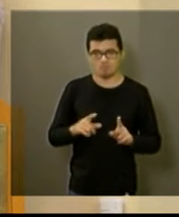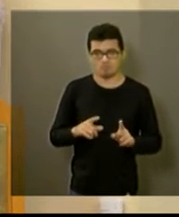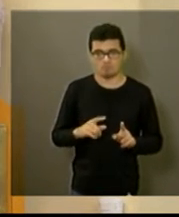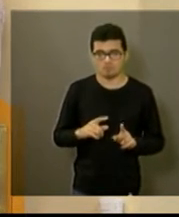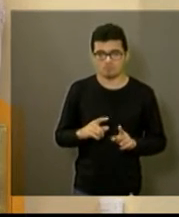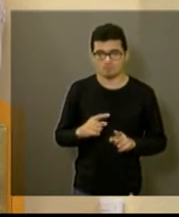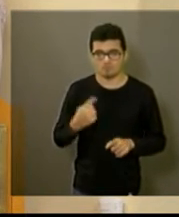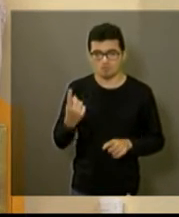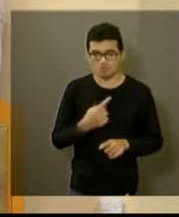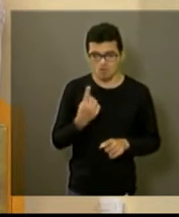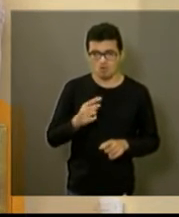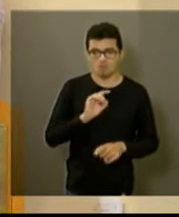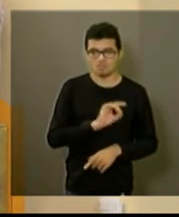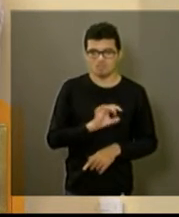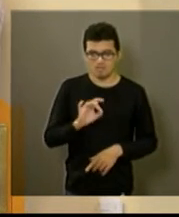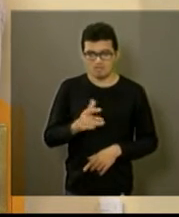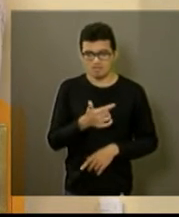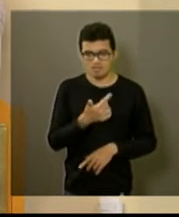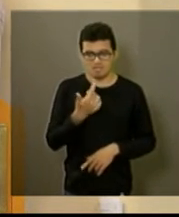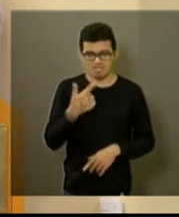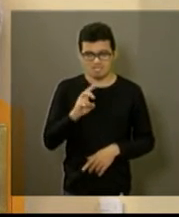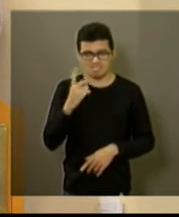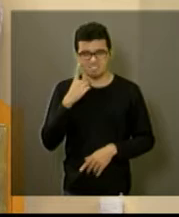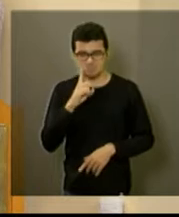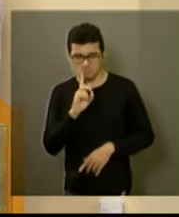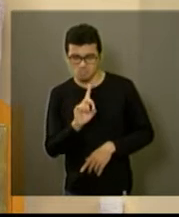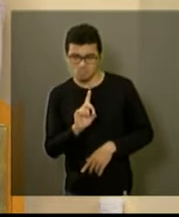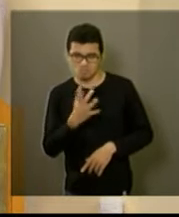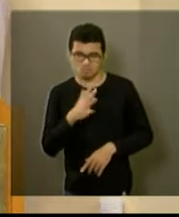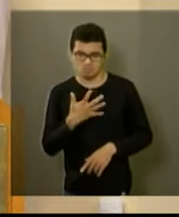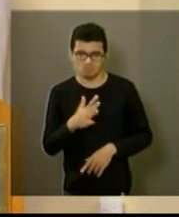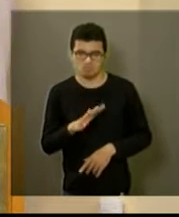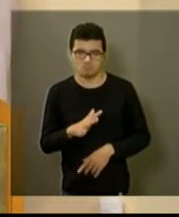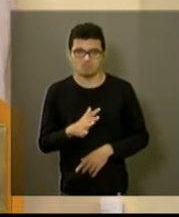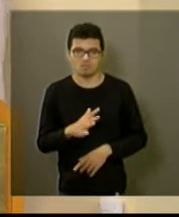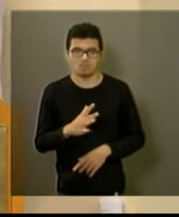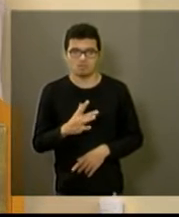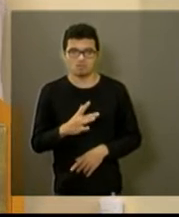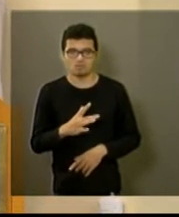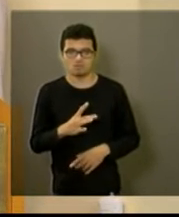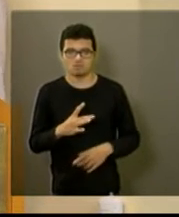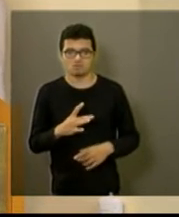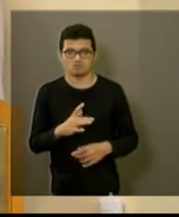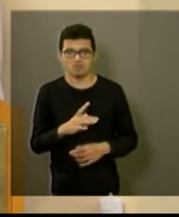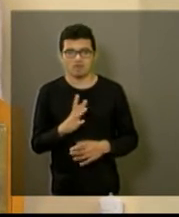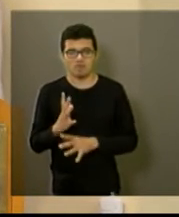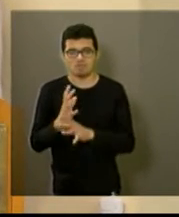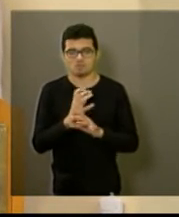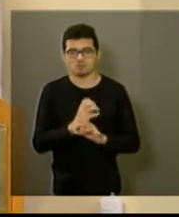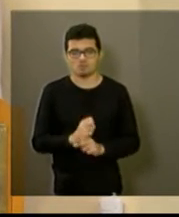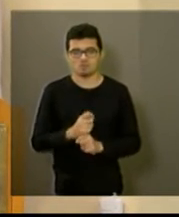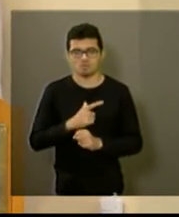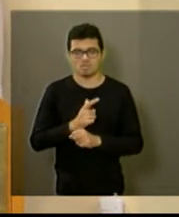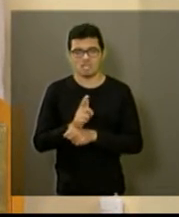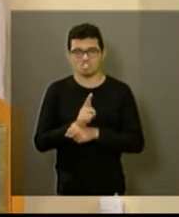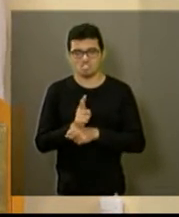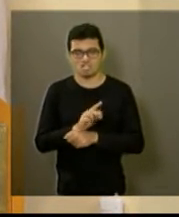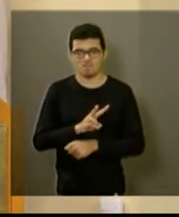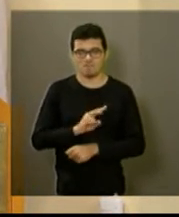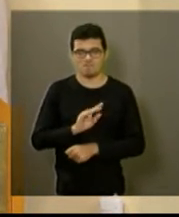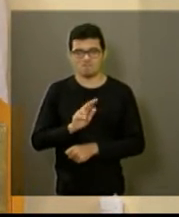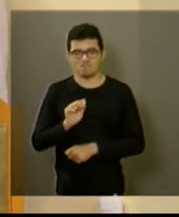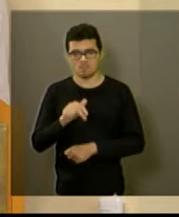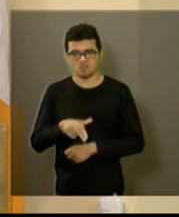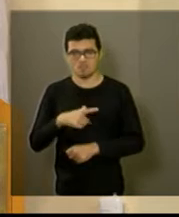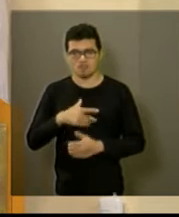cada 15 dias, cada 20 dias, mais ou menos, o secretário, o coordenador, a Vivian, que é outra gerente, a gente vai em